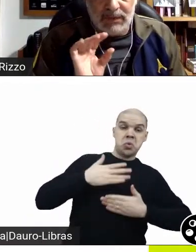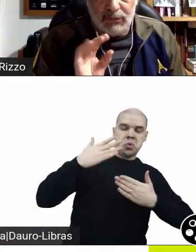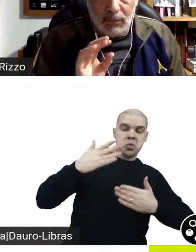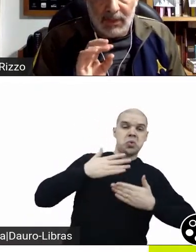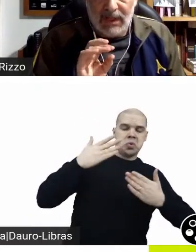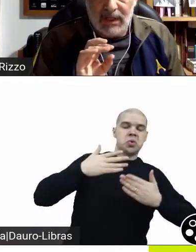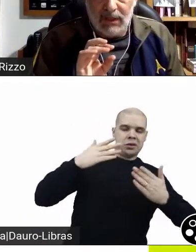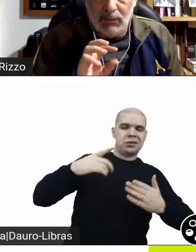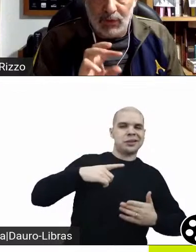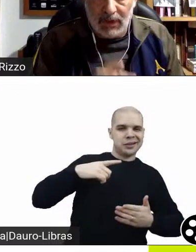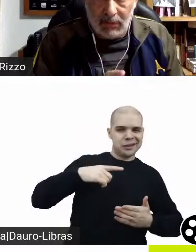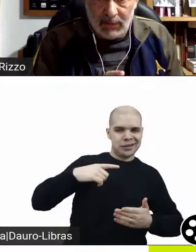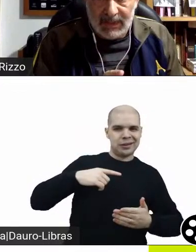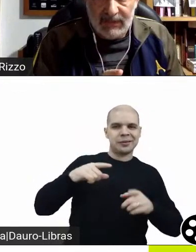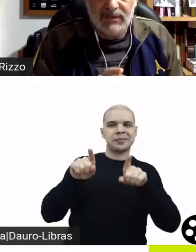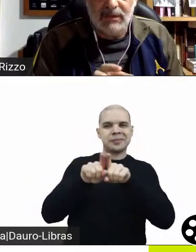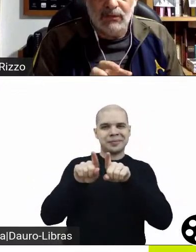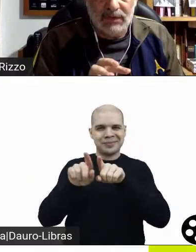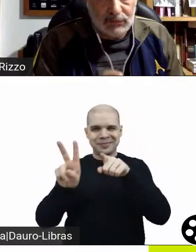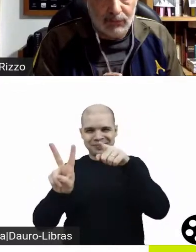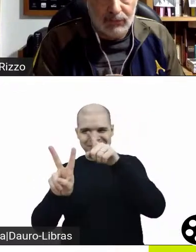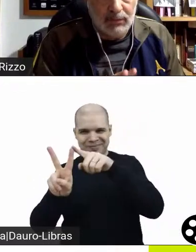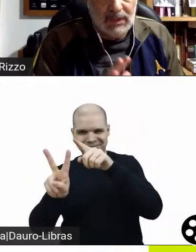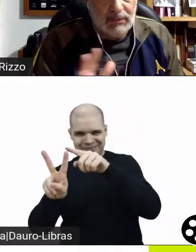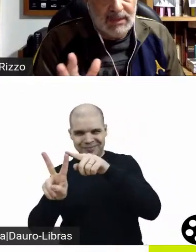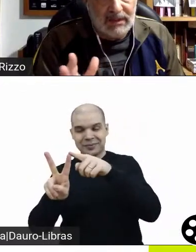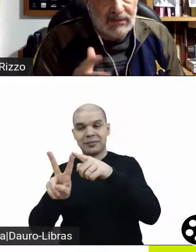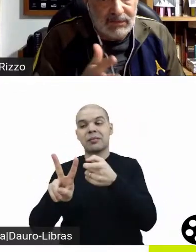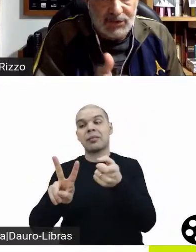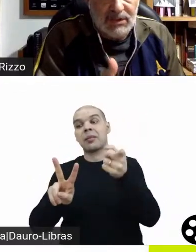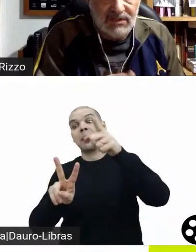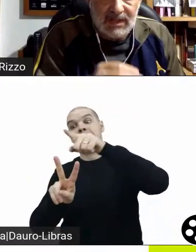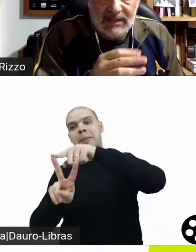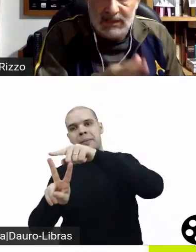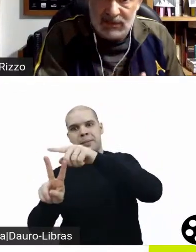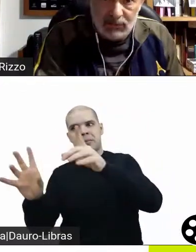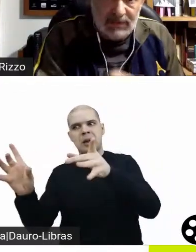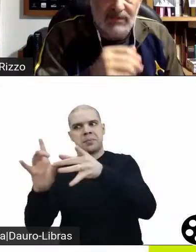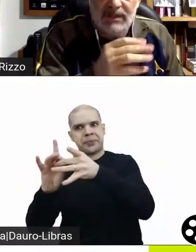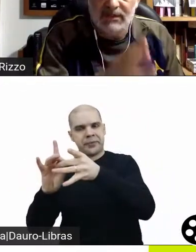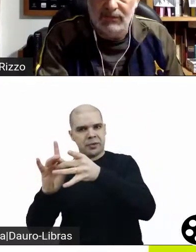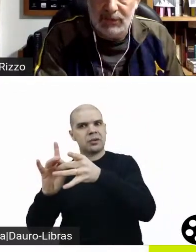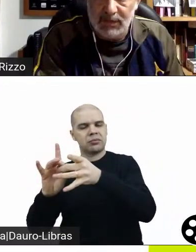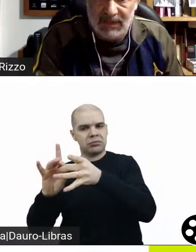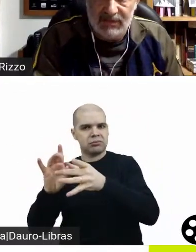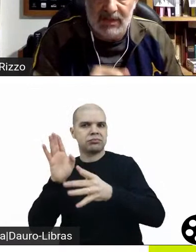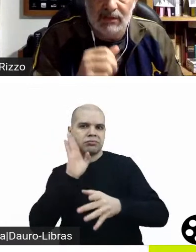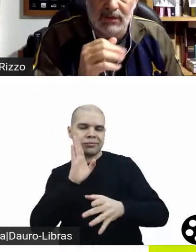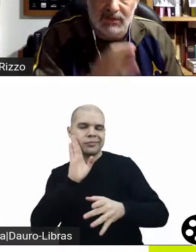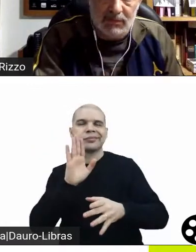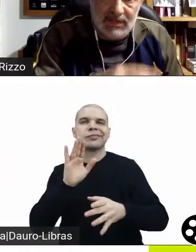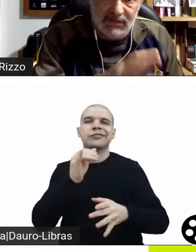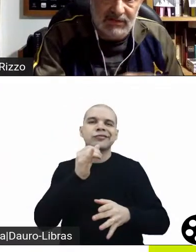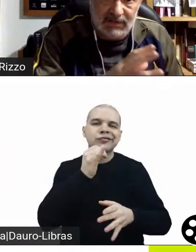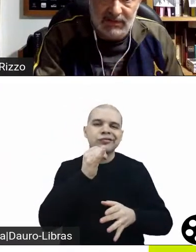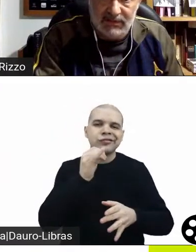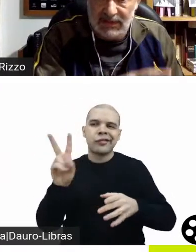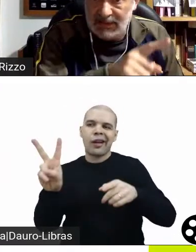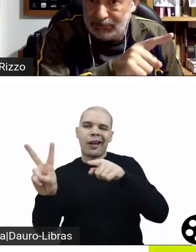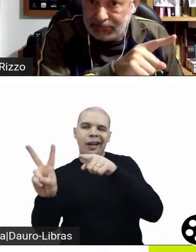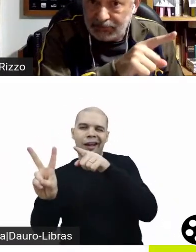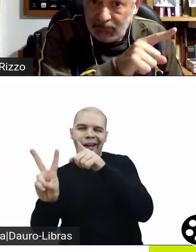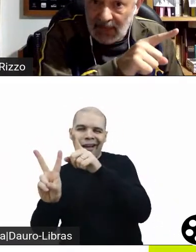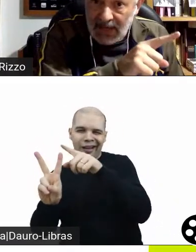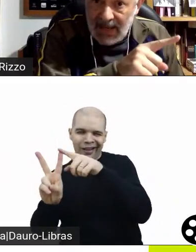a gente lembra de como é que a Muriel aparece no início do filme, ela aparece fragilizada, ridicularizada, vítima de assédio das amigas, etc,